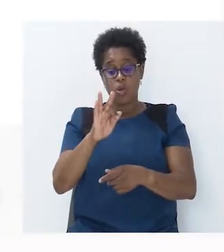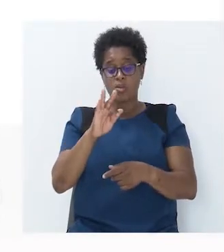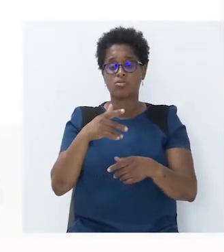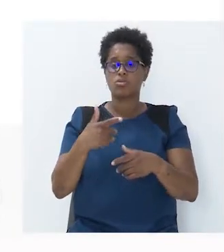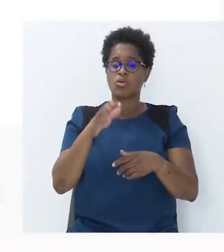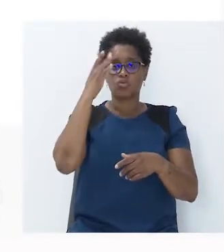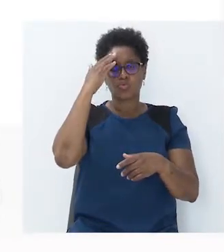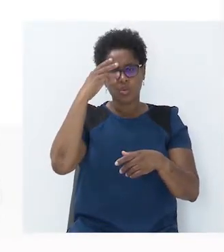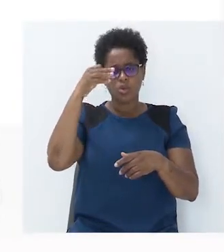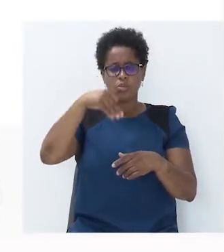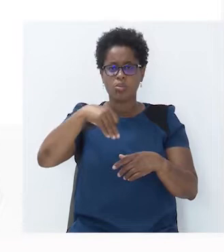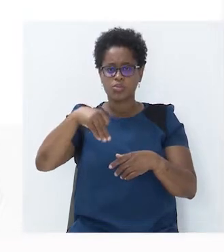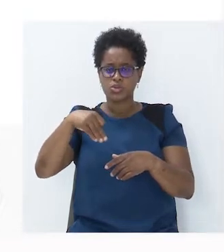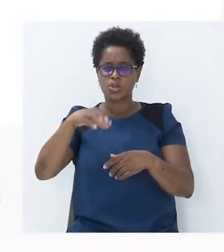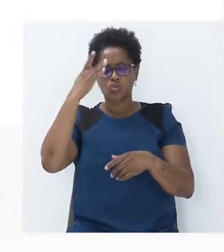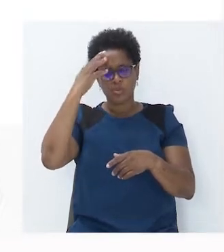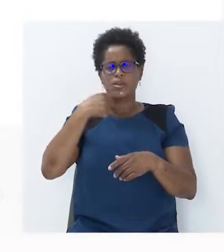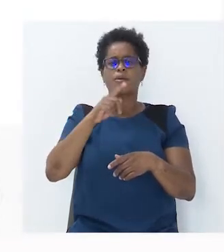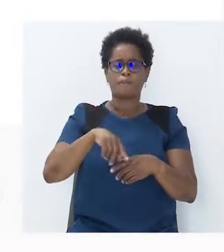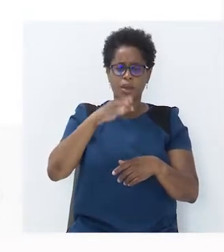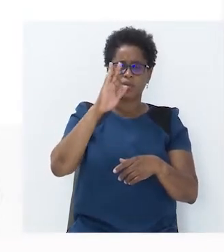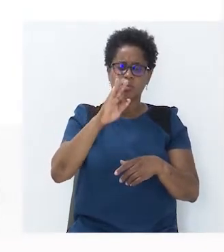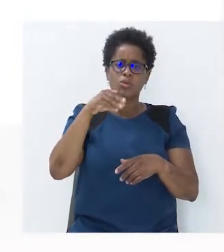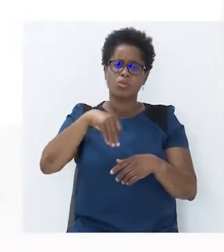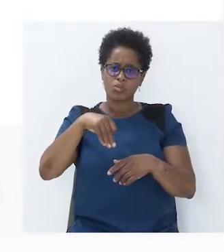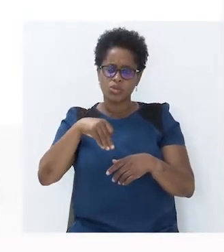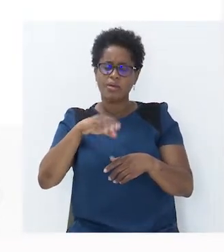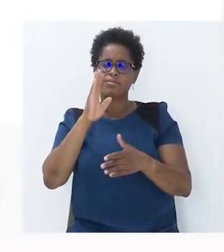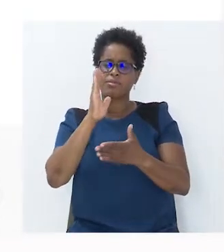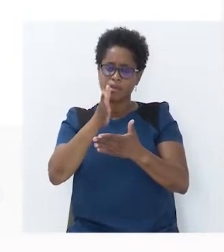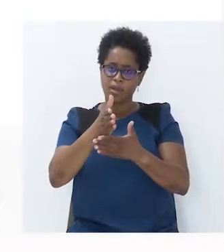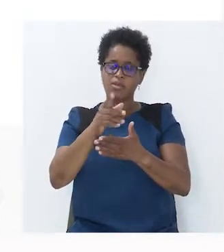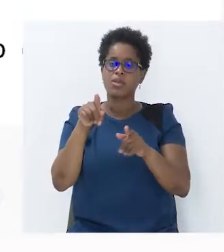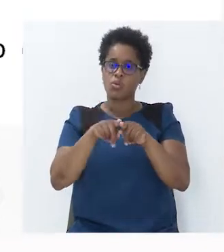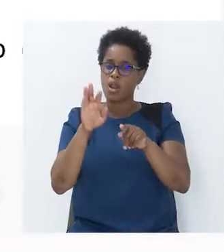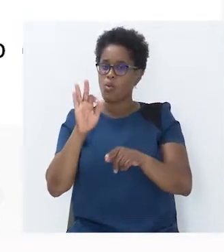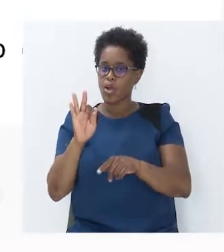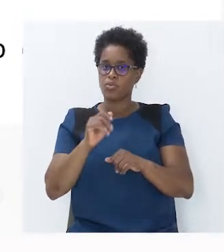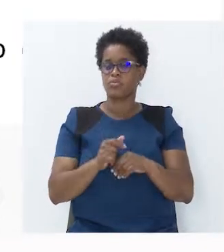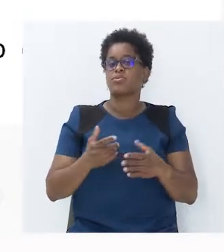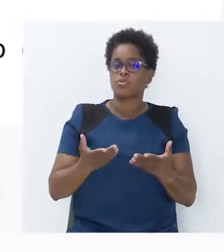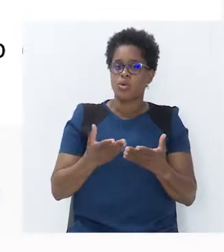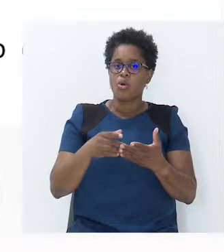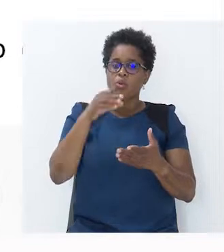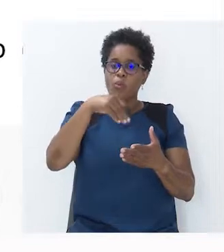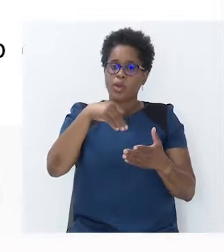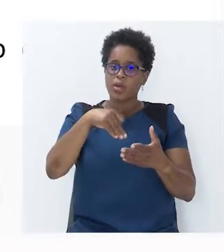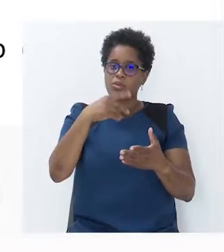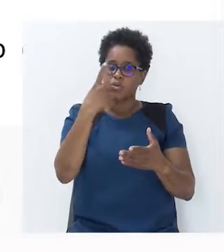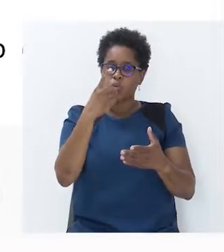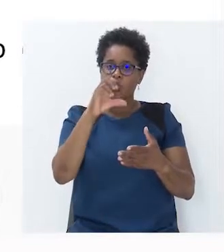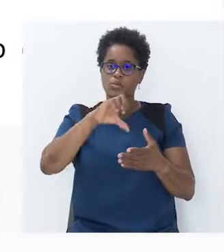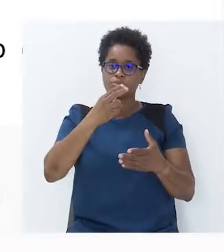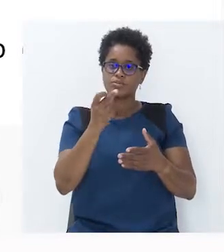constante de proporcionalidade direta é 4. Logo, o perímetro de um